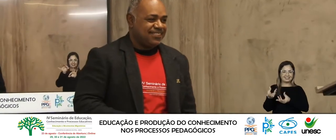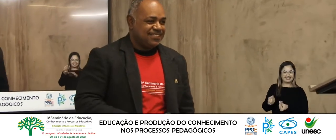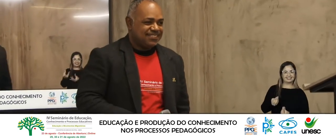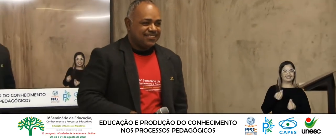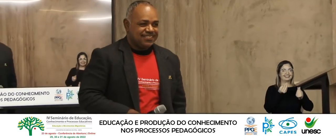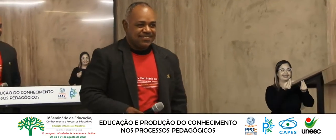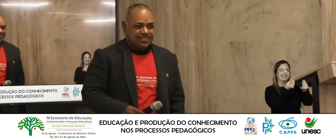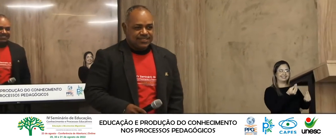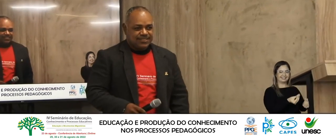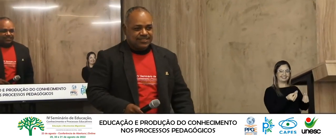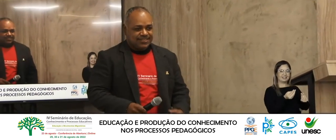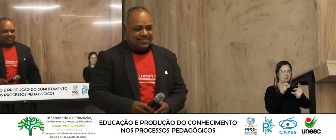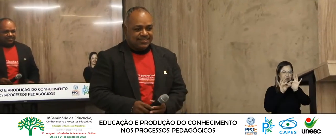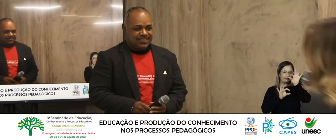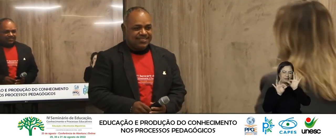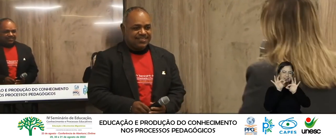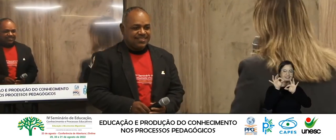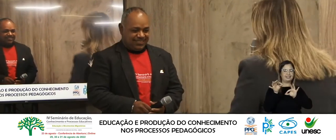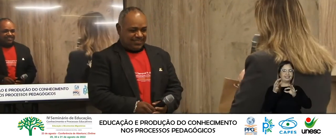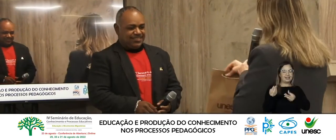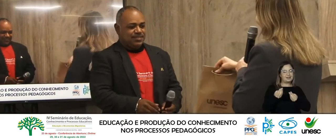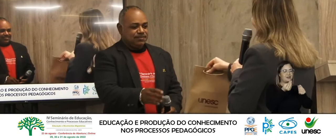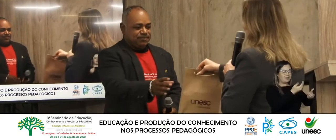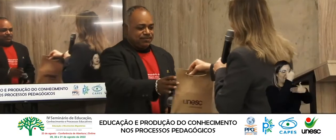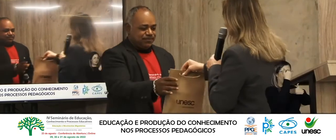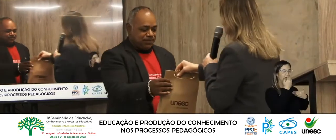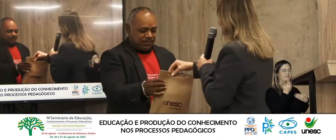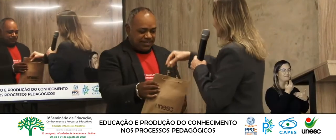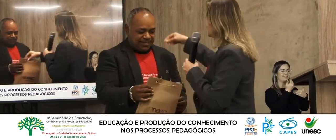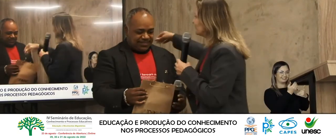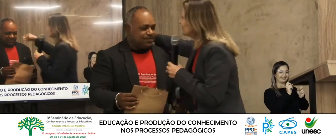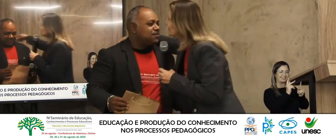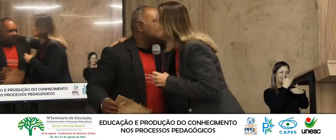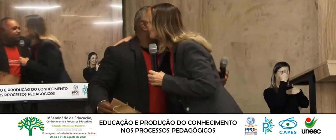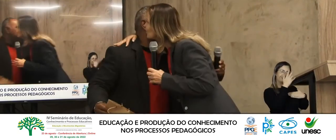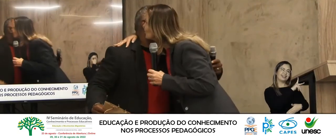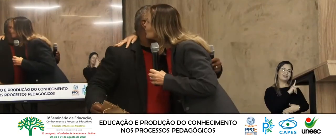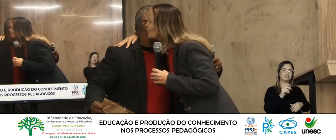Uma Lembrança De agradecimento Tá bom Obrigada